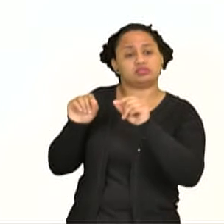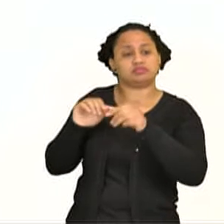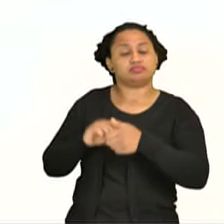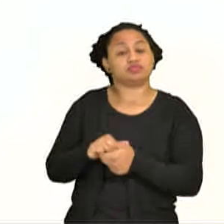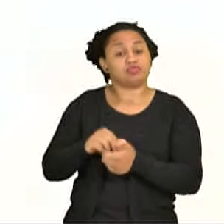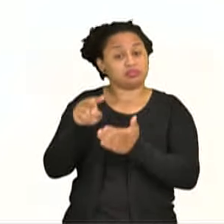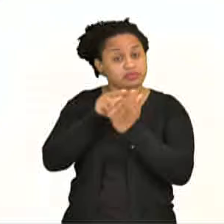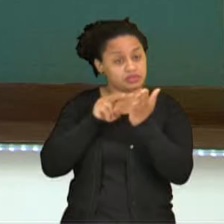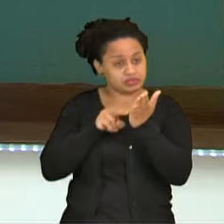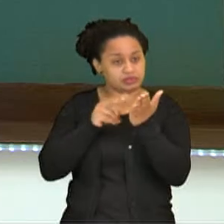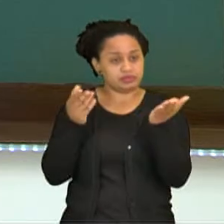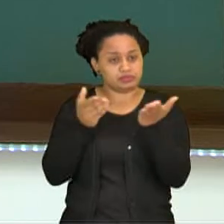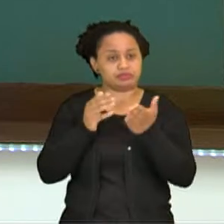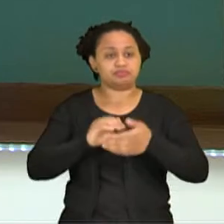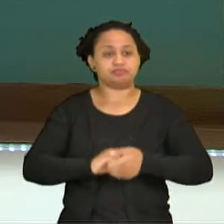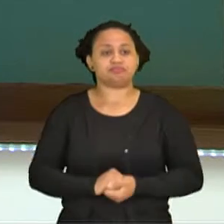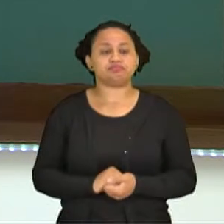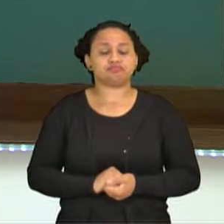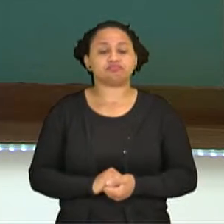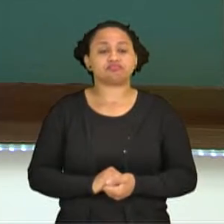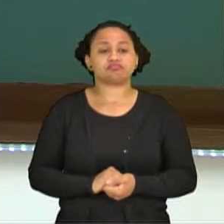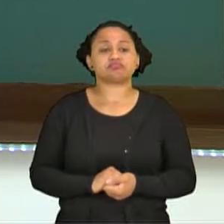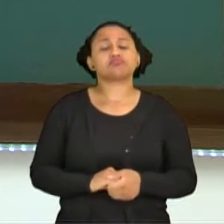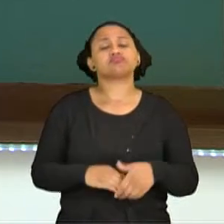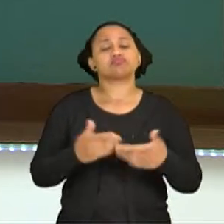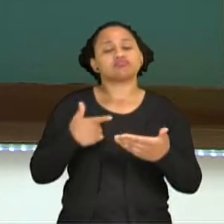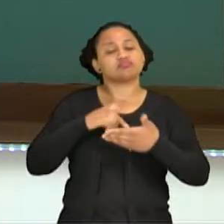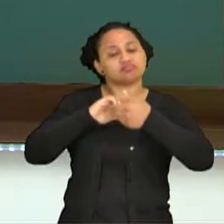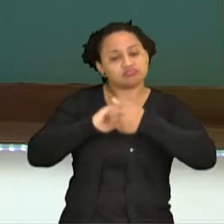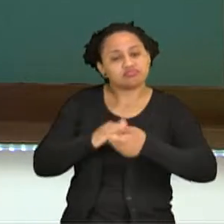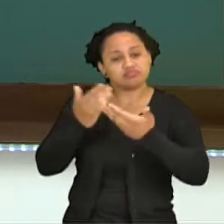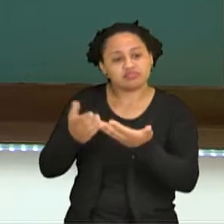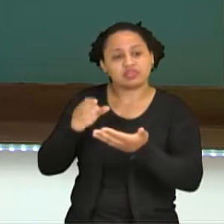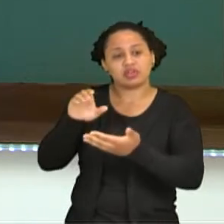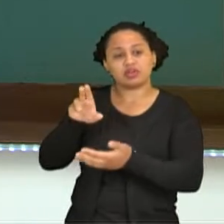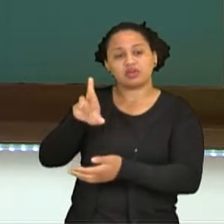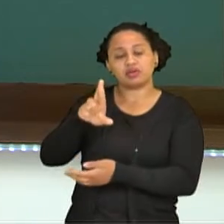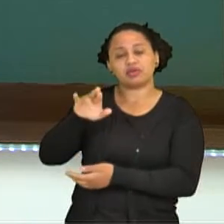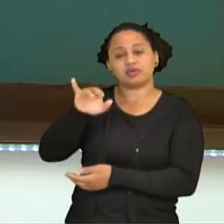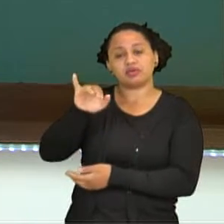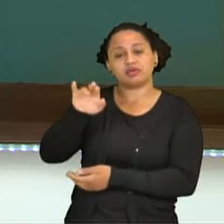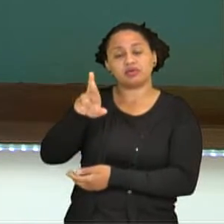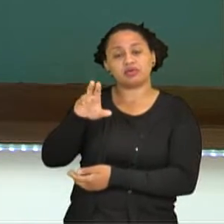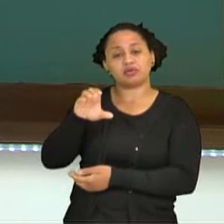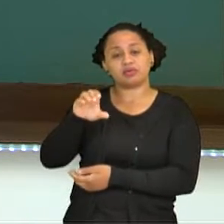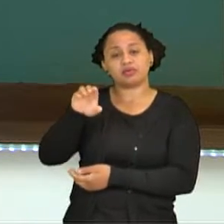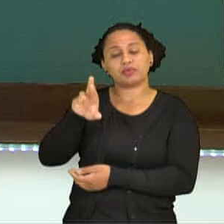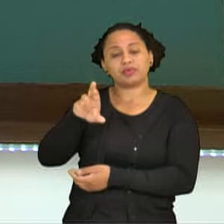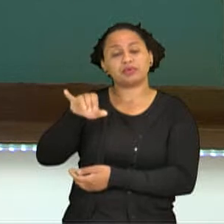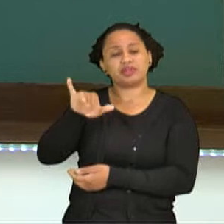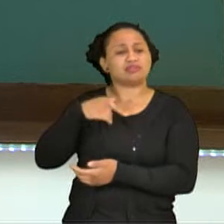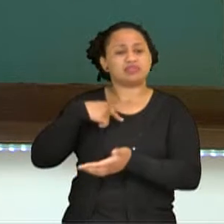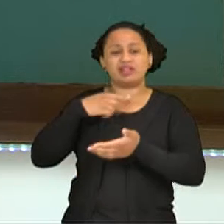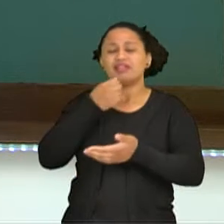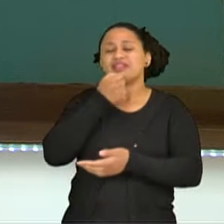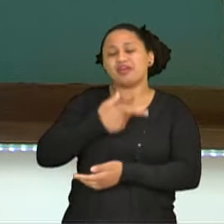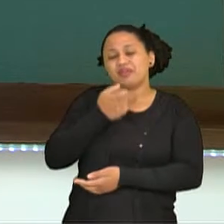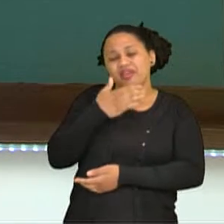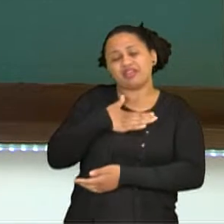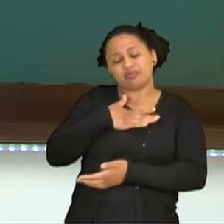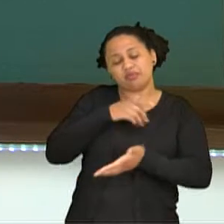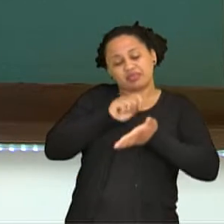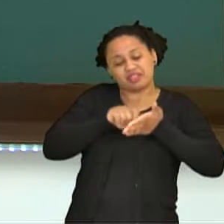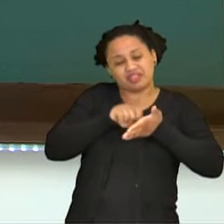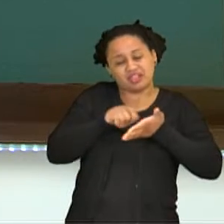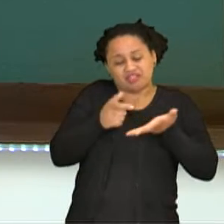a introdução a seguir. Muito estimada senhora Curry, não ria de mim por lhe escrever não tendo nada